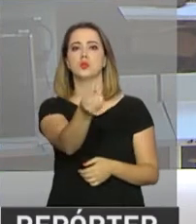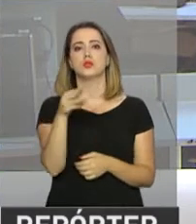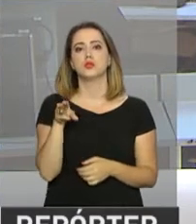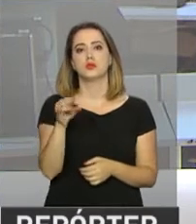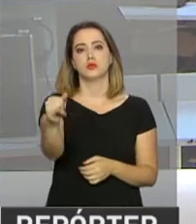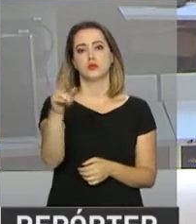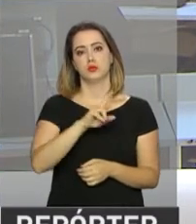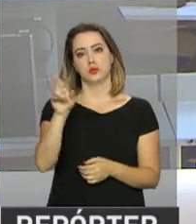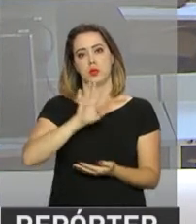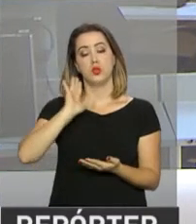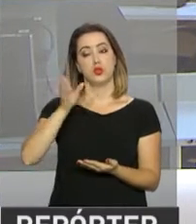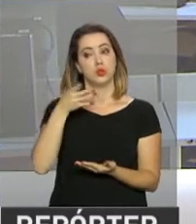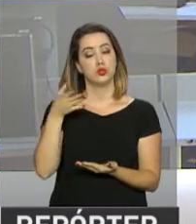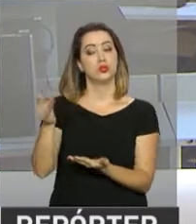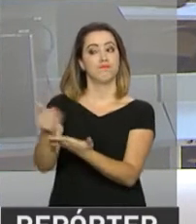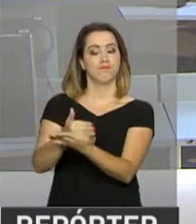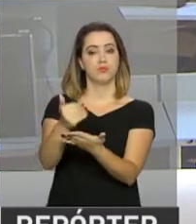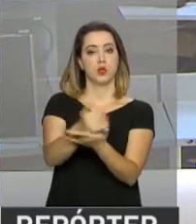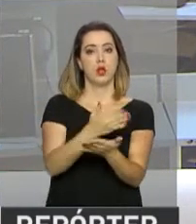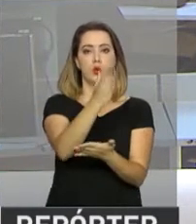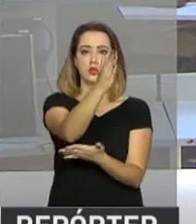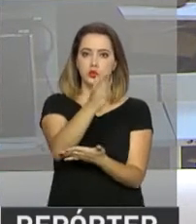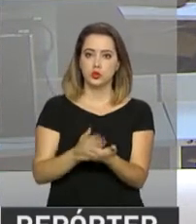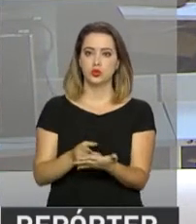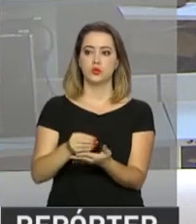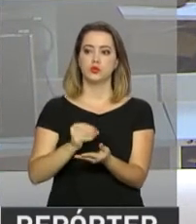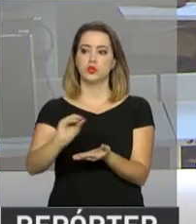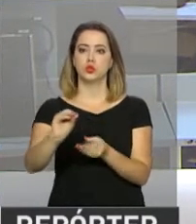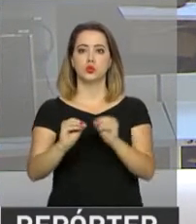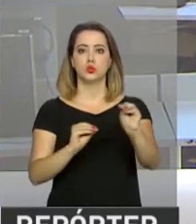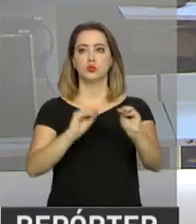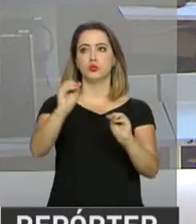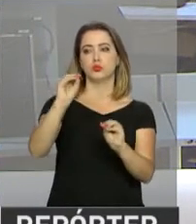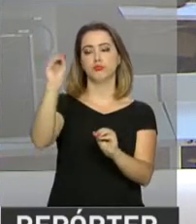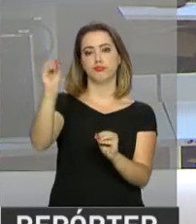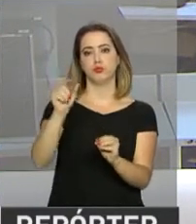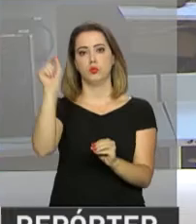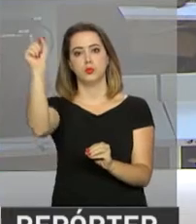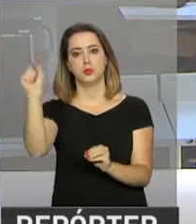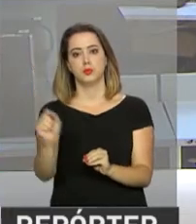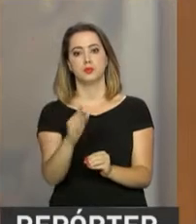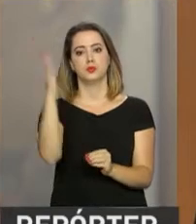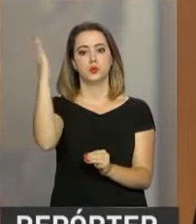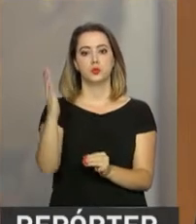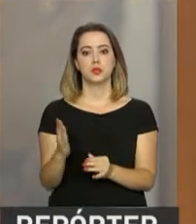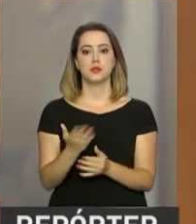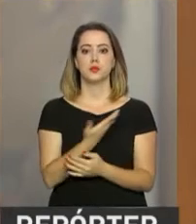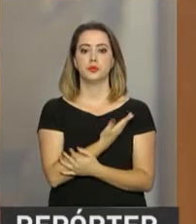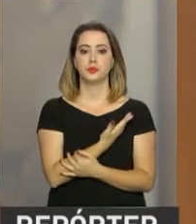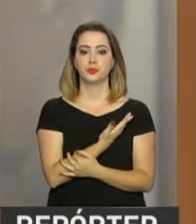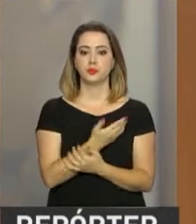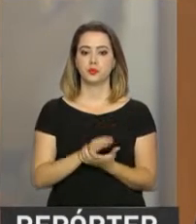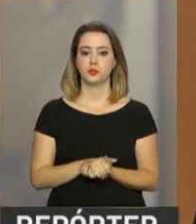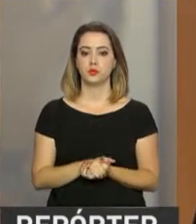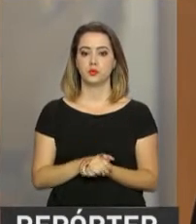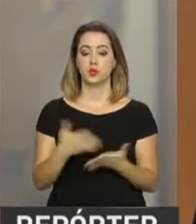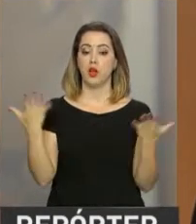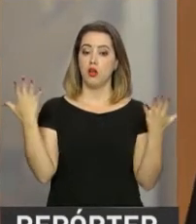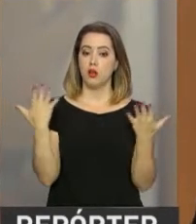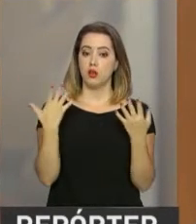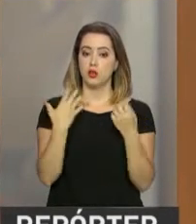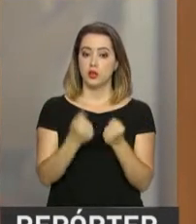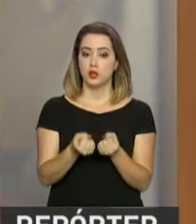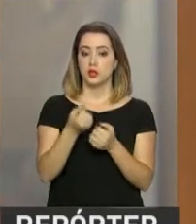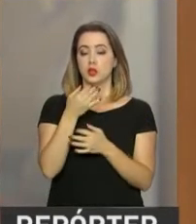reais, dinheiro que agora será dividido pela União, estados e também municípios do país. Eu vou me dirigir a você,